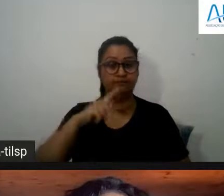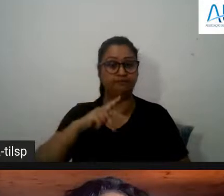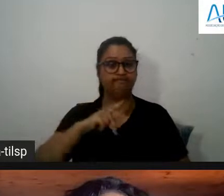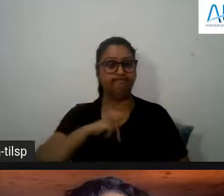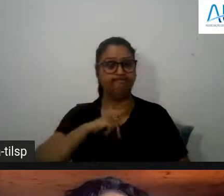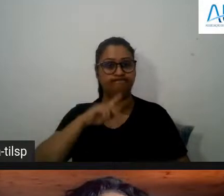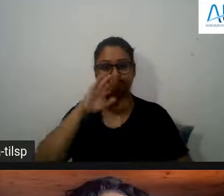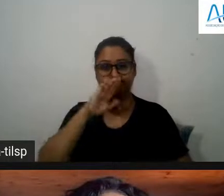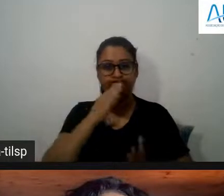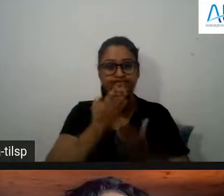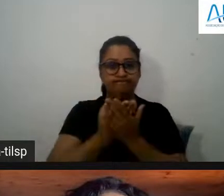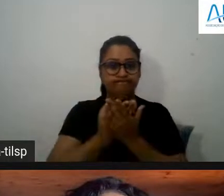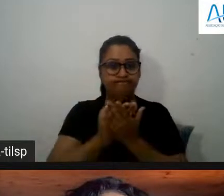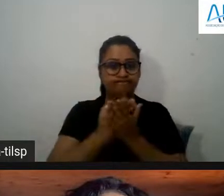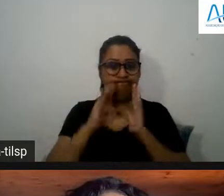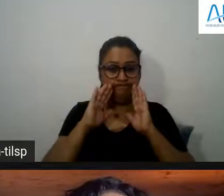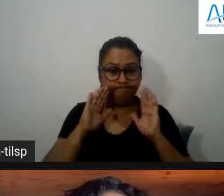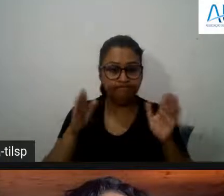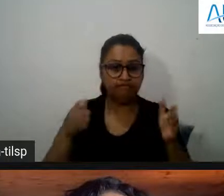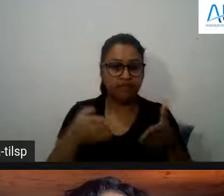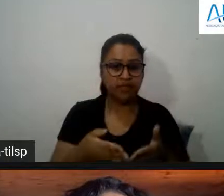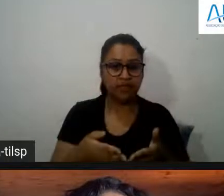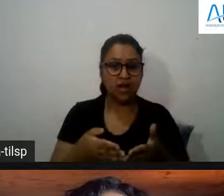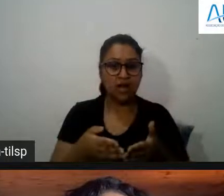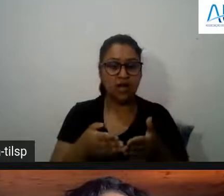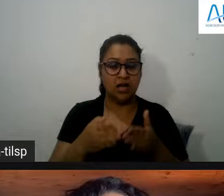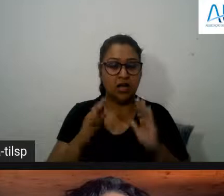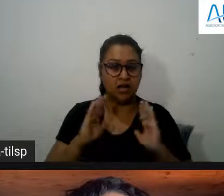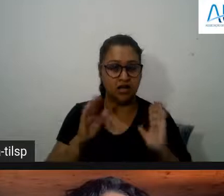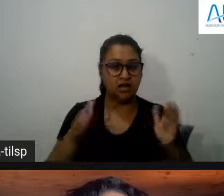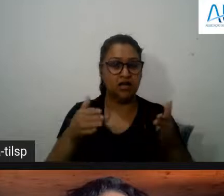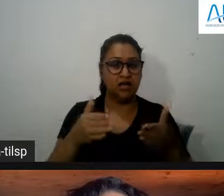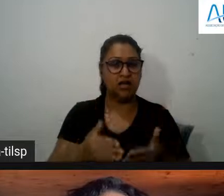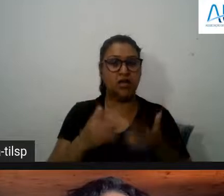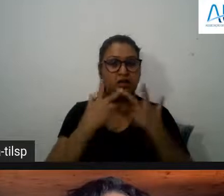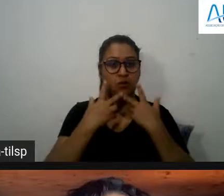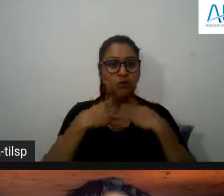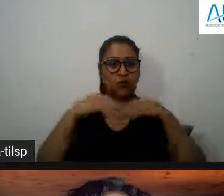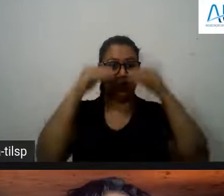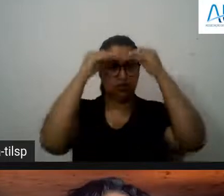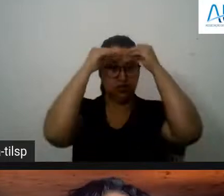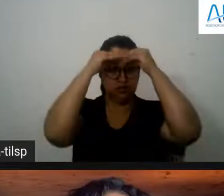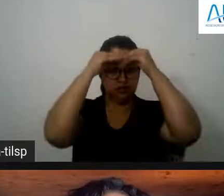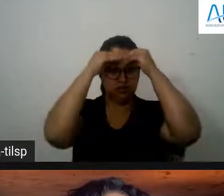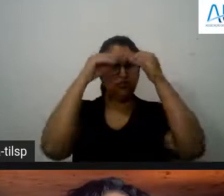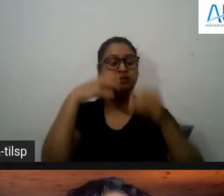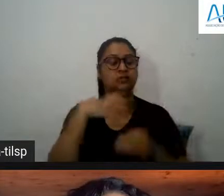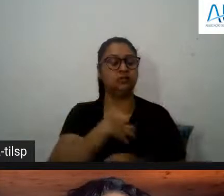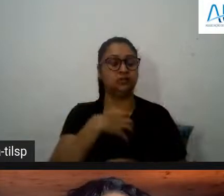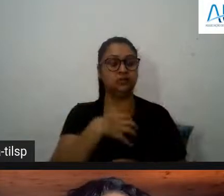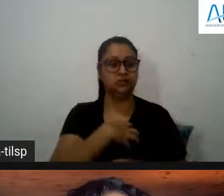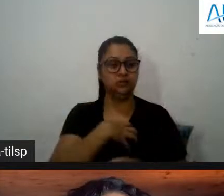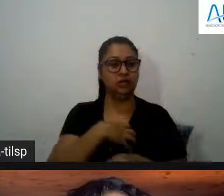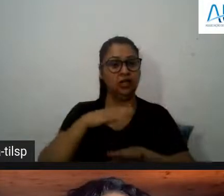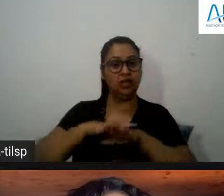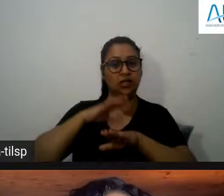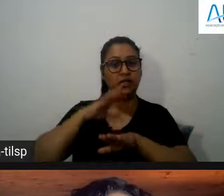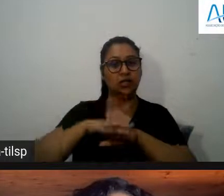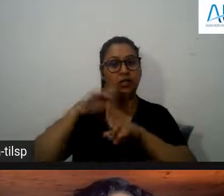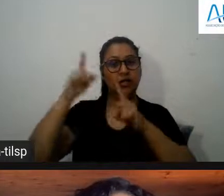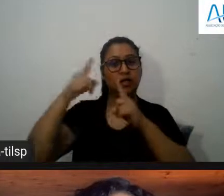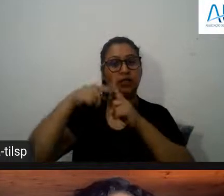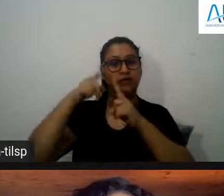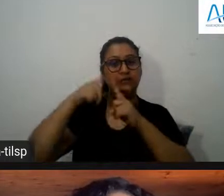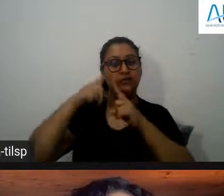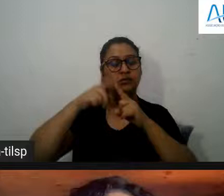focar-me na linguagem reconhecendo toda a importância da multimodalidade mas cada vez mais a focar-me